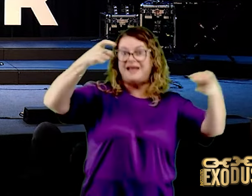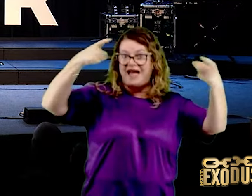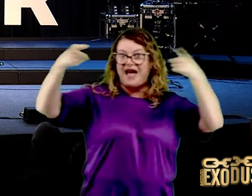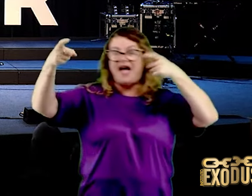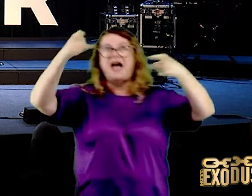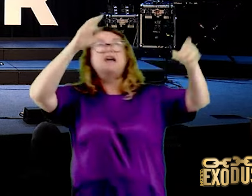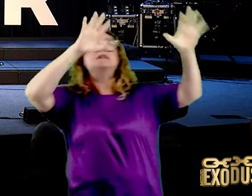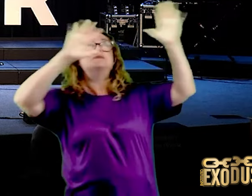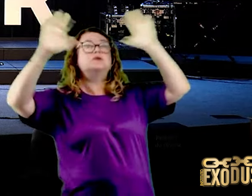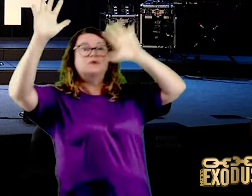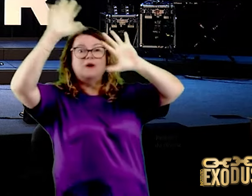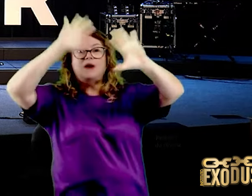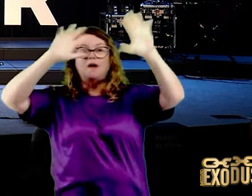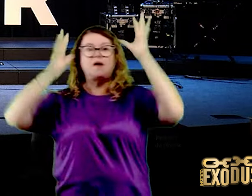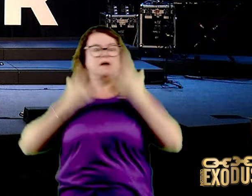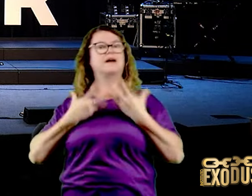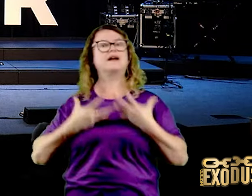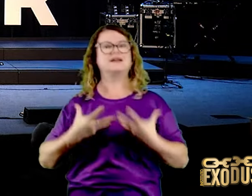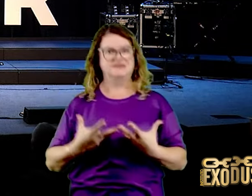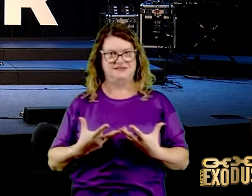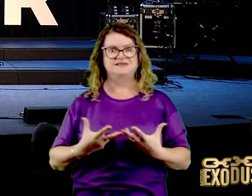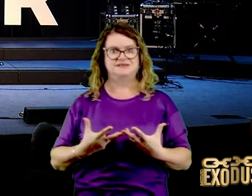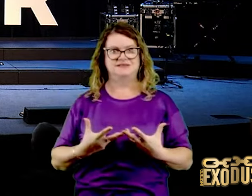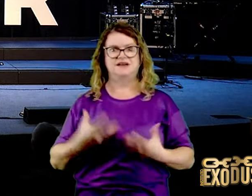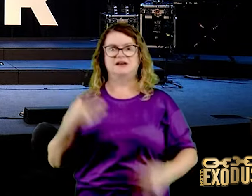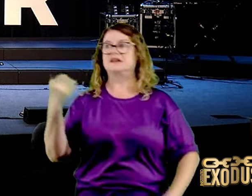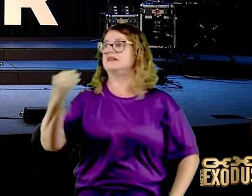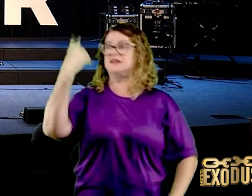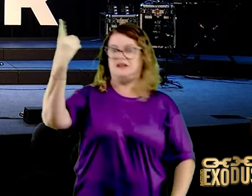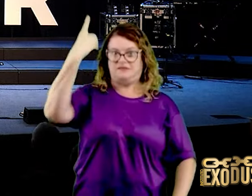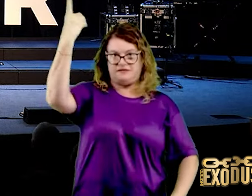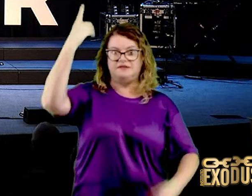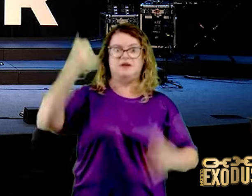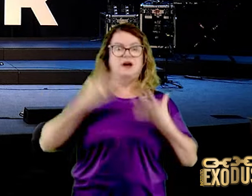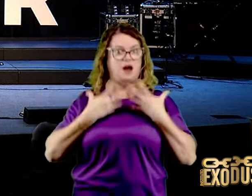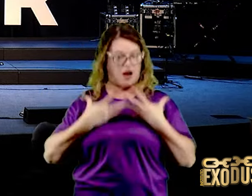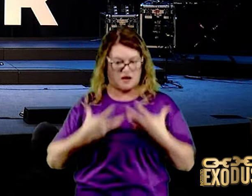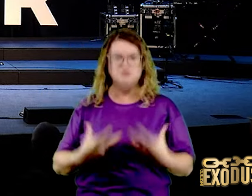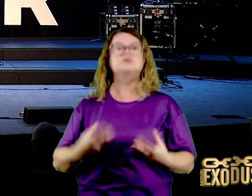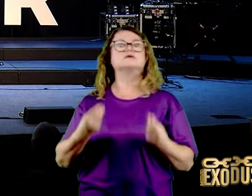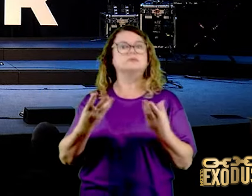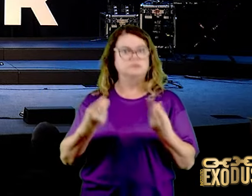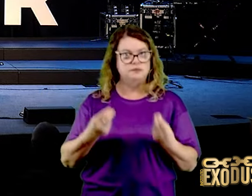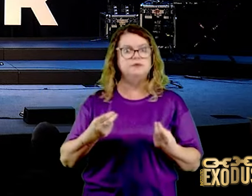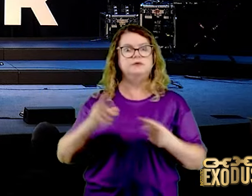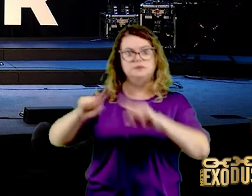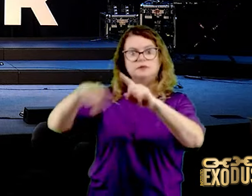Segundo a Samuel 22, Davi cansou-se muito, depois de lutar com os filisteus,